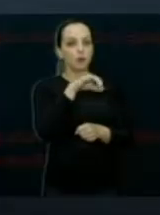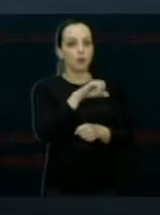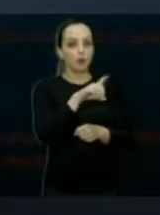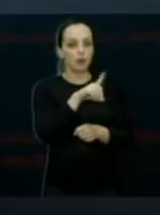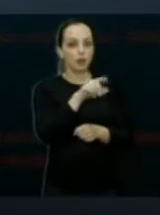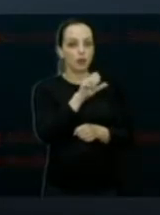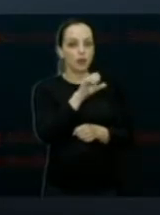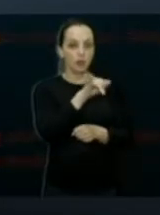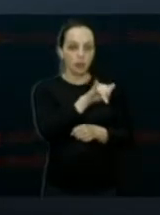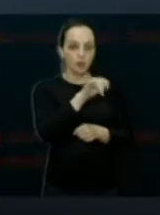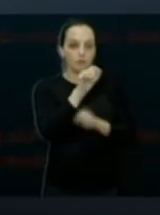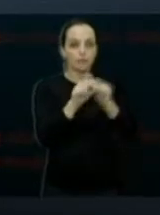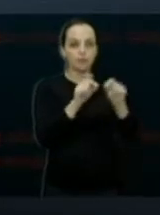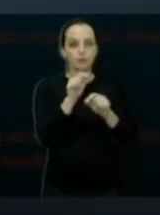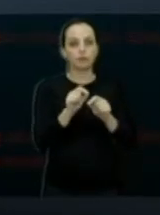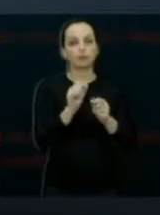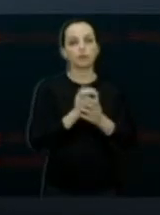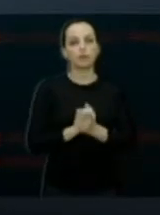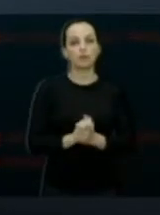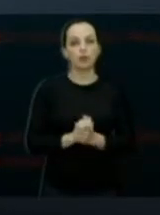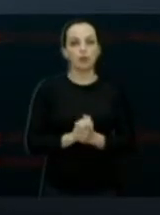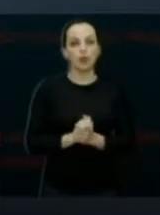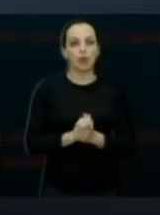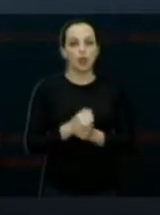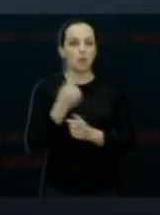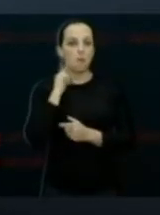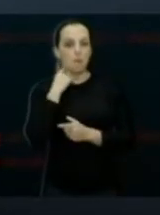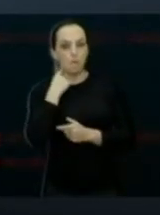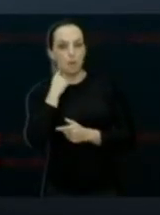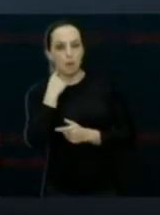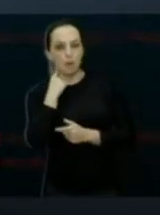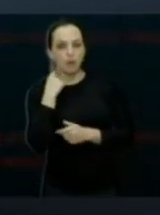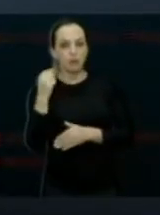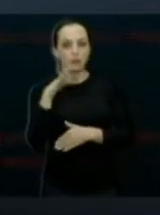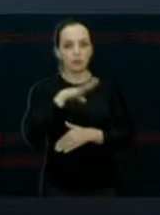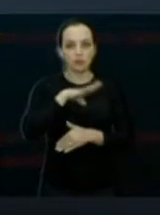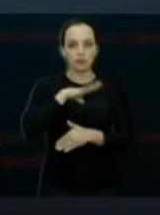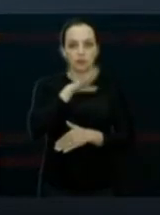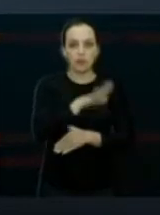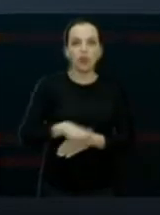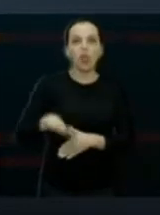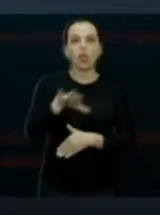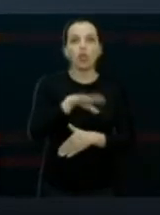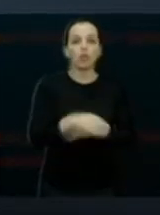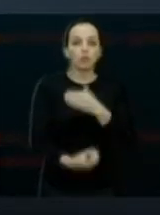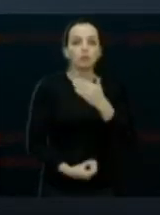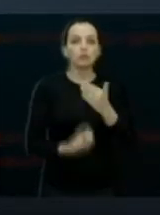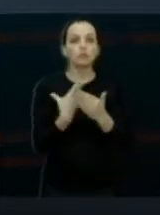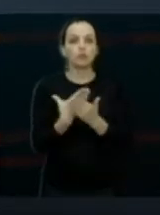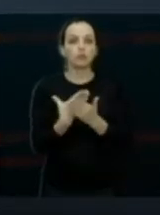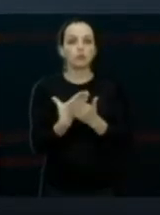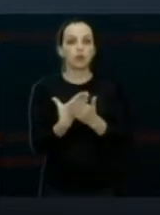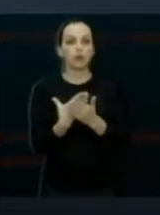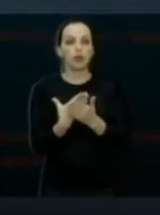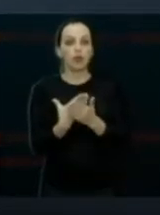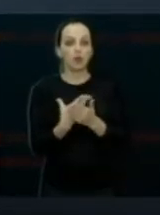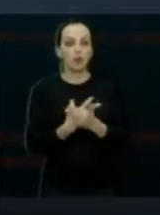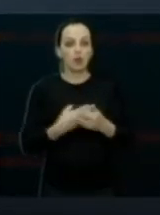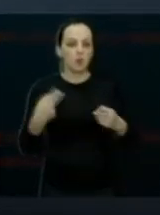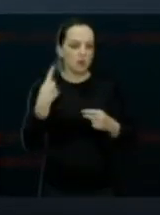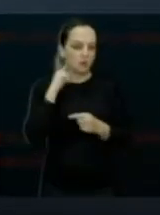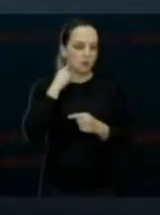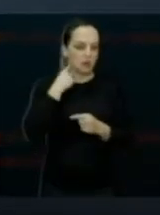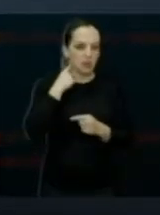pode passar. Então a poluição urbana proveniente dos habitantes de uma cidade que geram efluentes domésticos